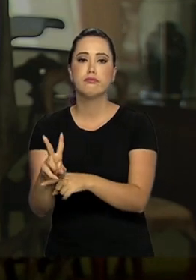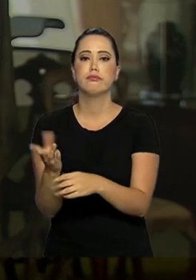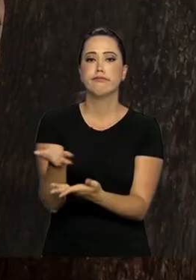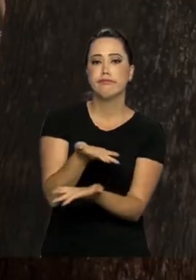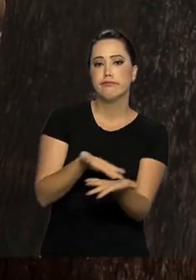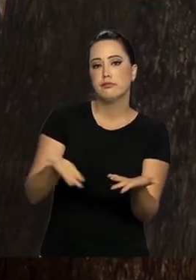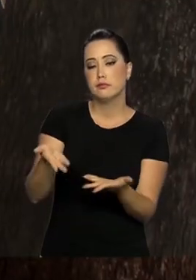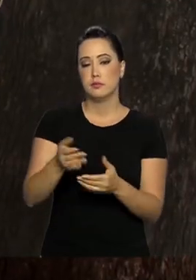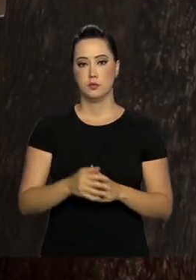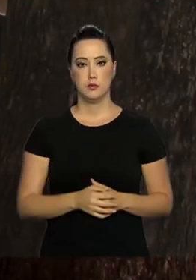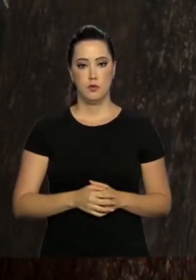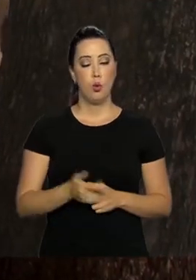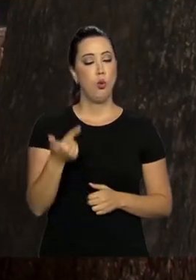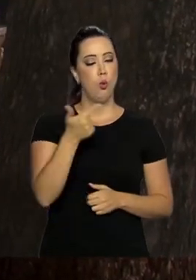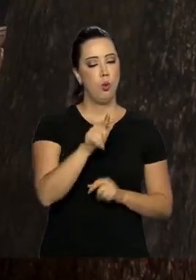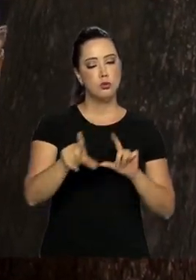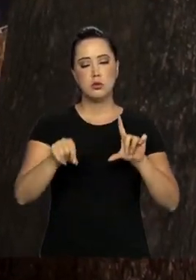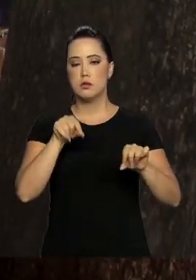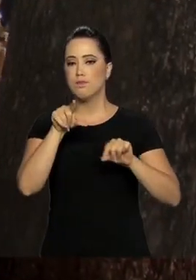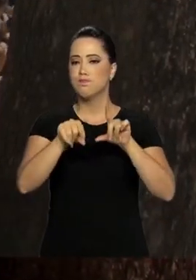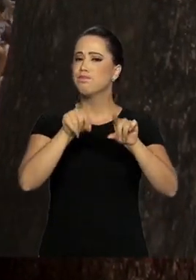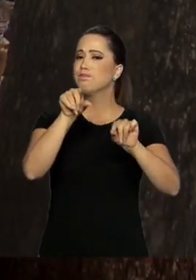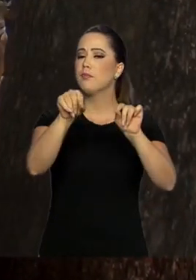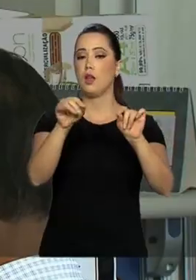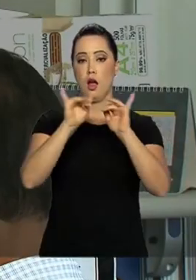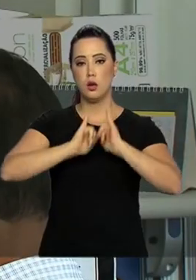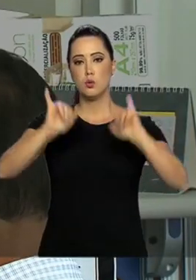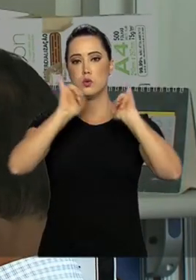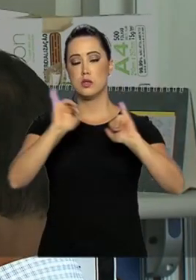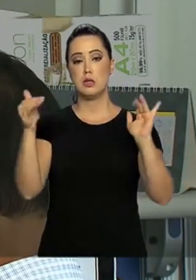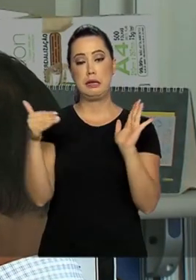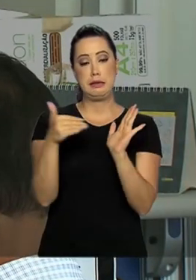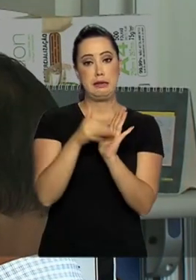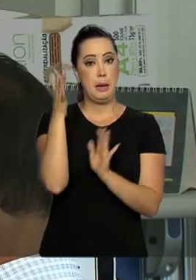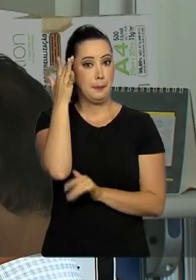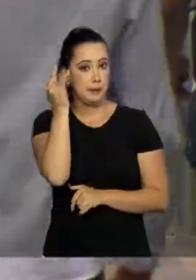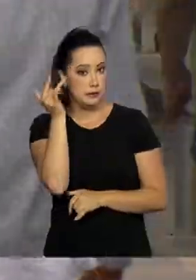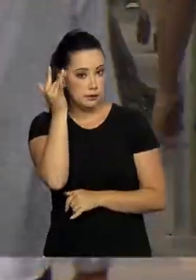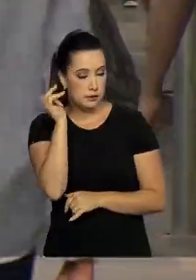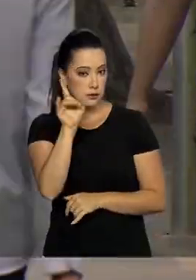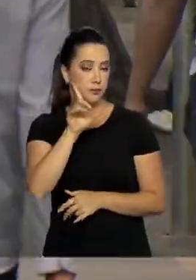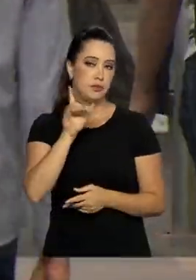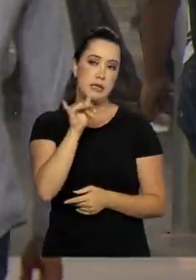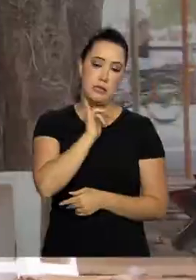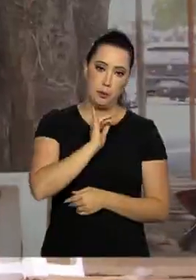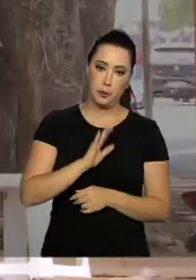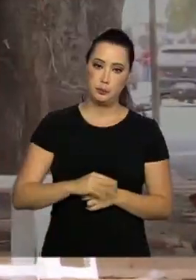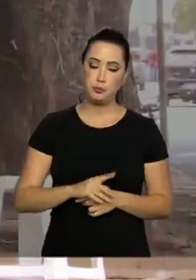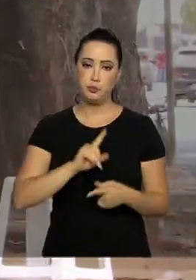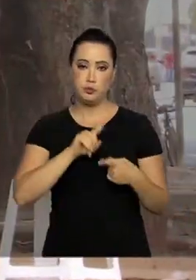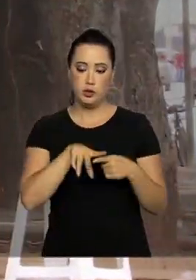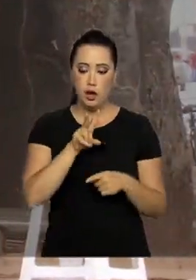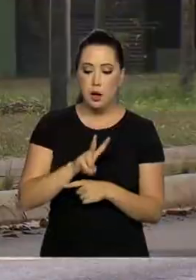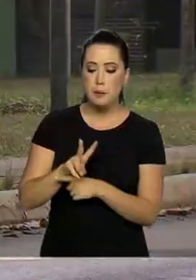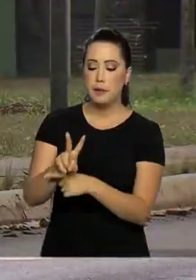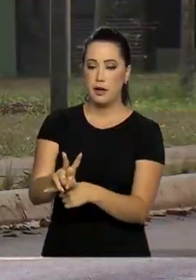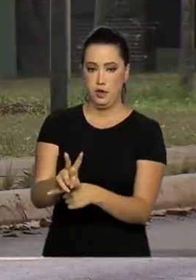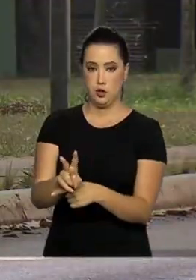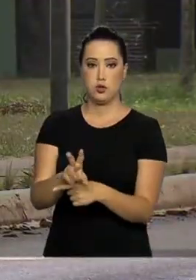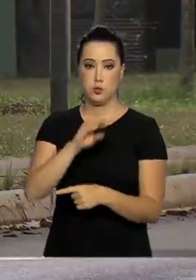mercado. Outras decisões que devem ser anunciadas até amanhã se referem, por exemplo, aos empréstimos